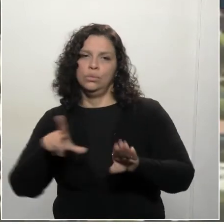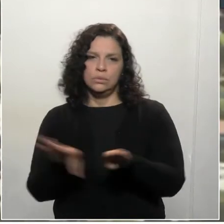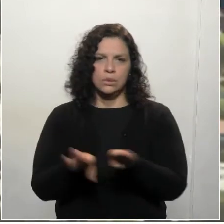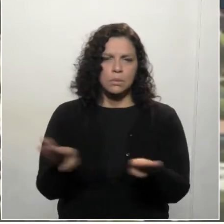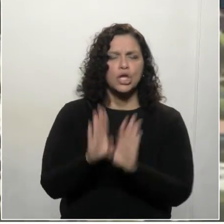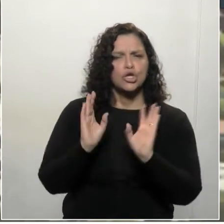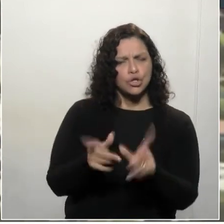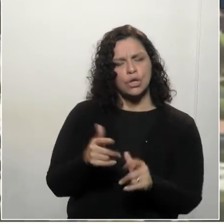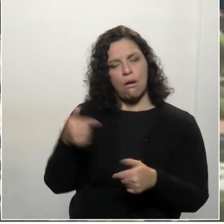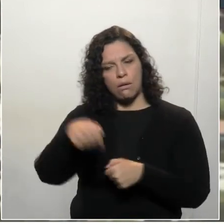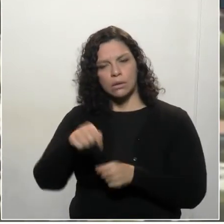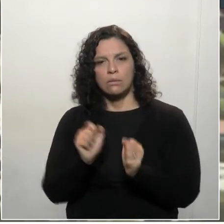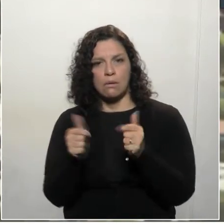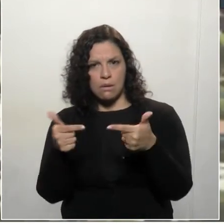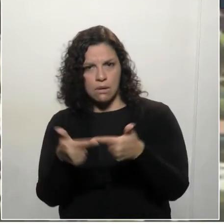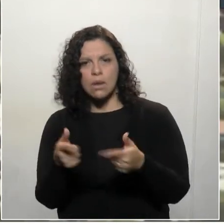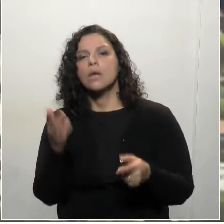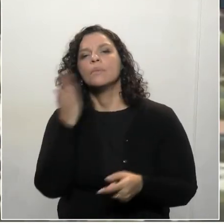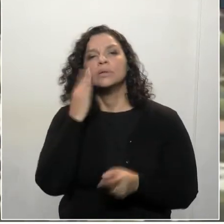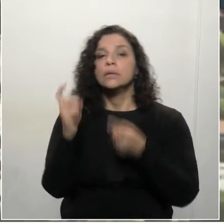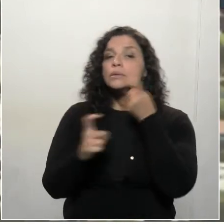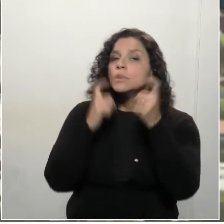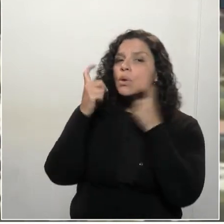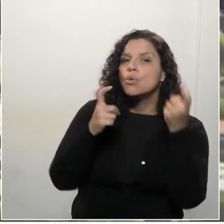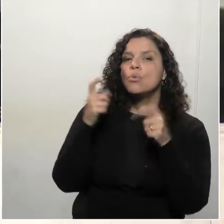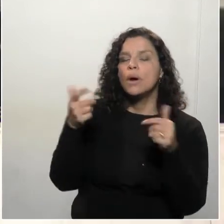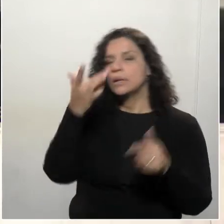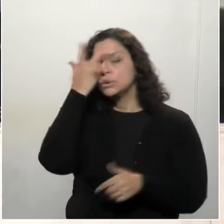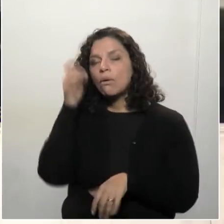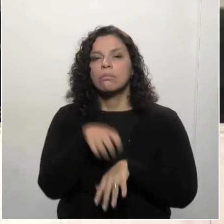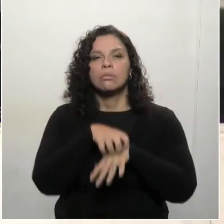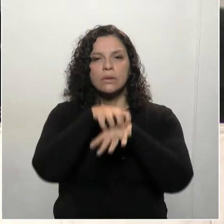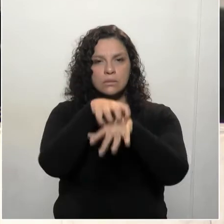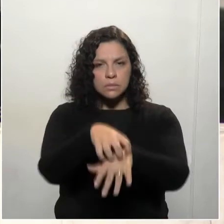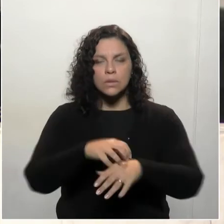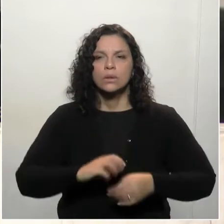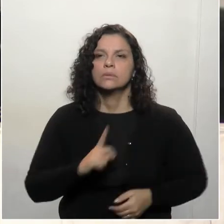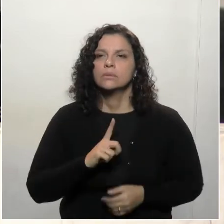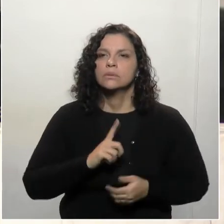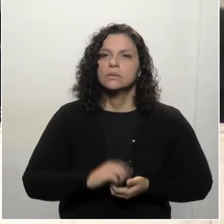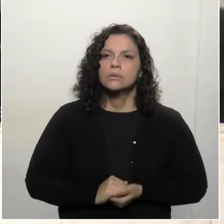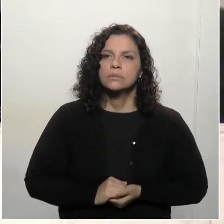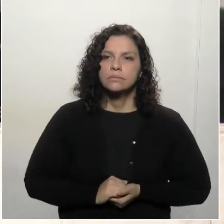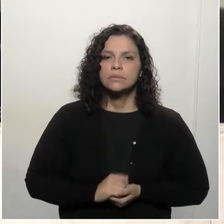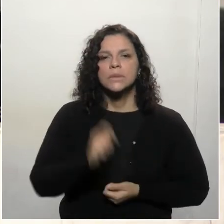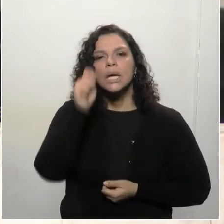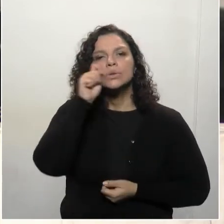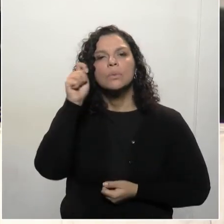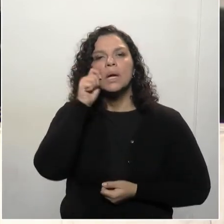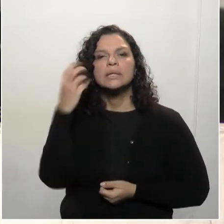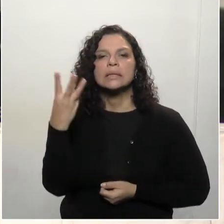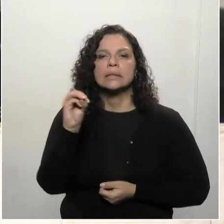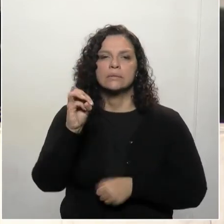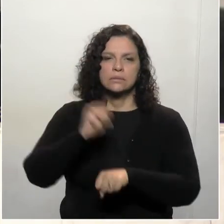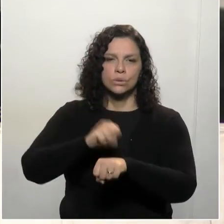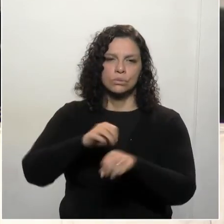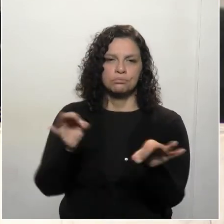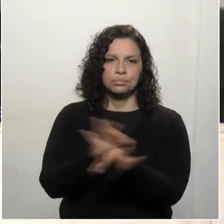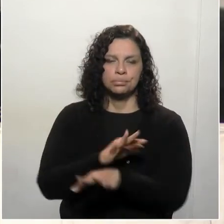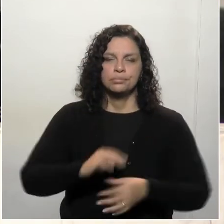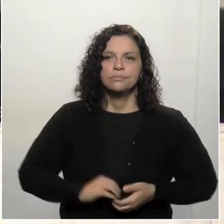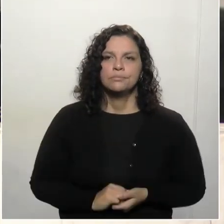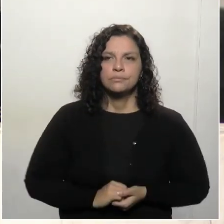tramitando, que preocupam-se com os transporte escolarizados. Deputado Padre Rochambach, 30 segundos para concluir.